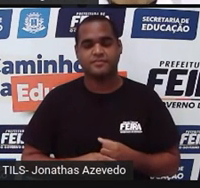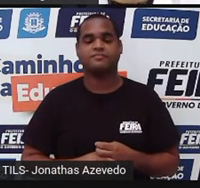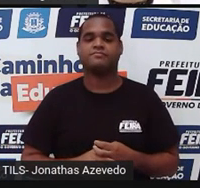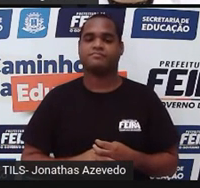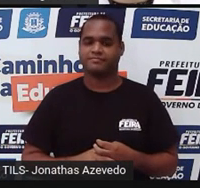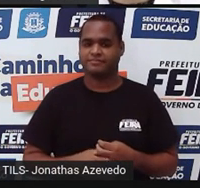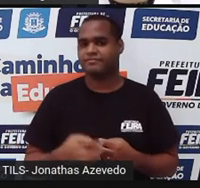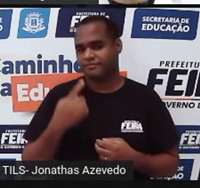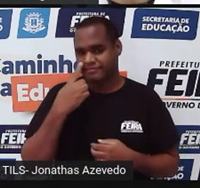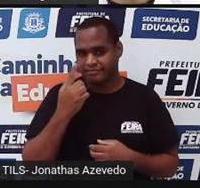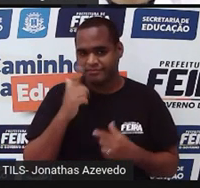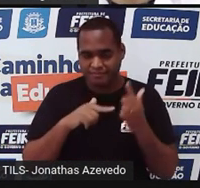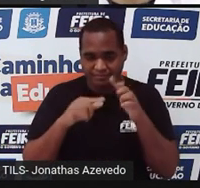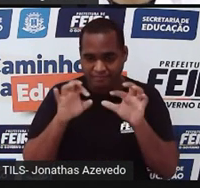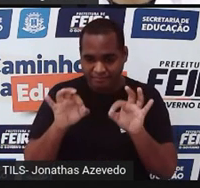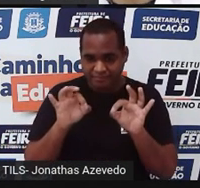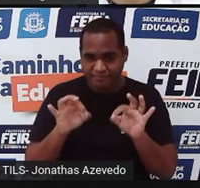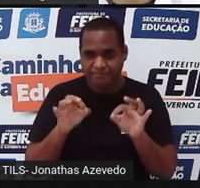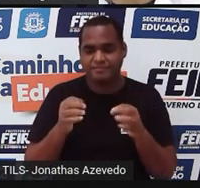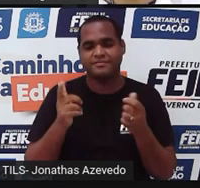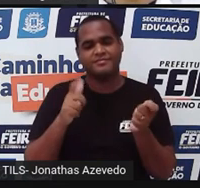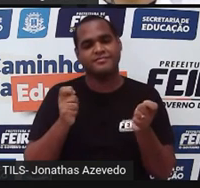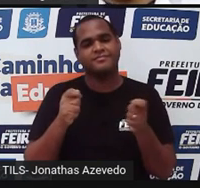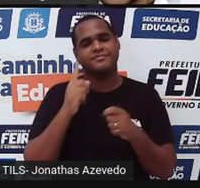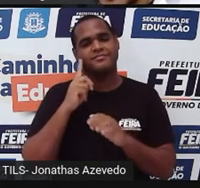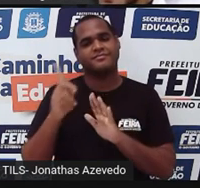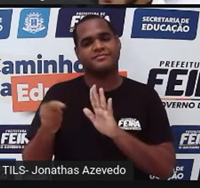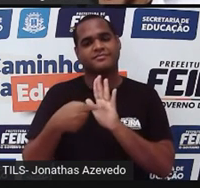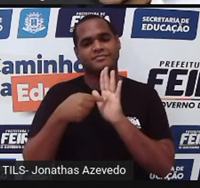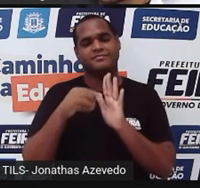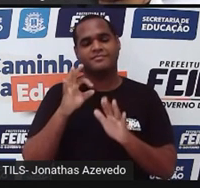bom? Chegamos aí ao nosso objetivo